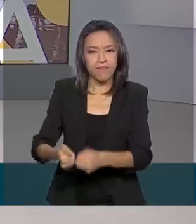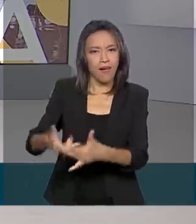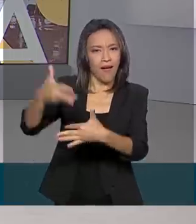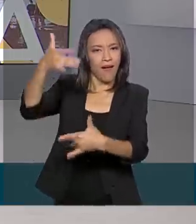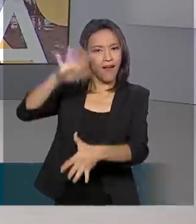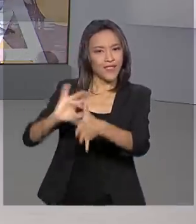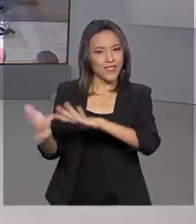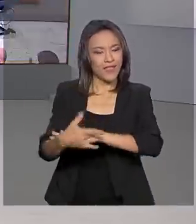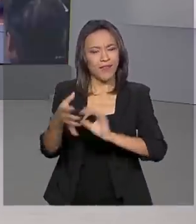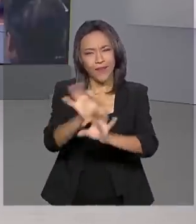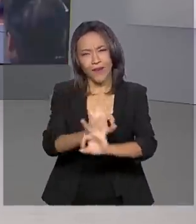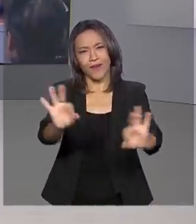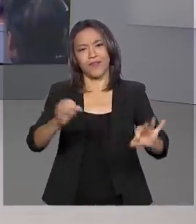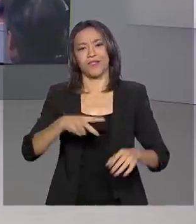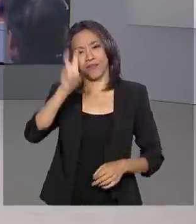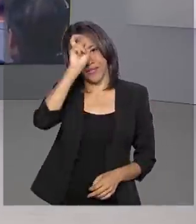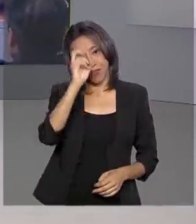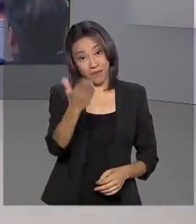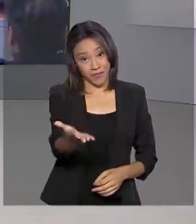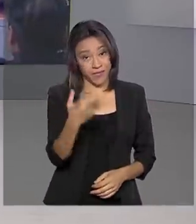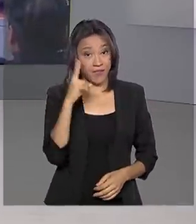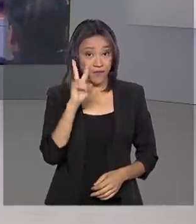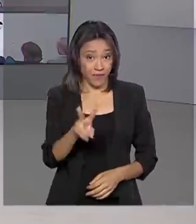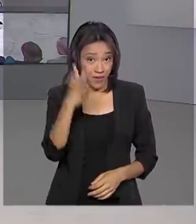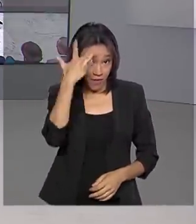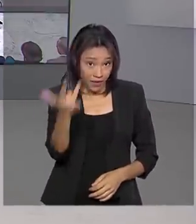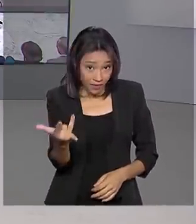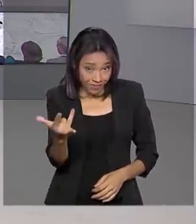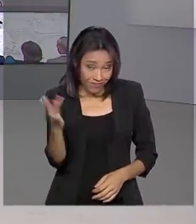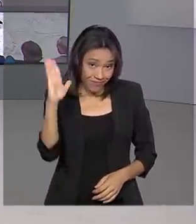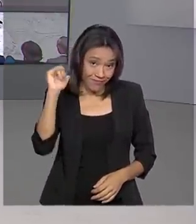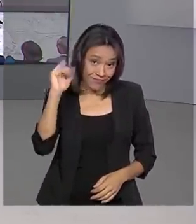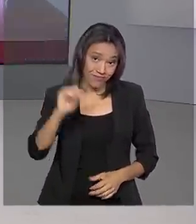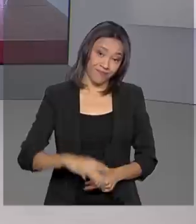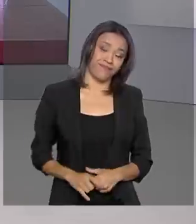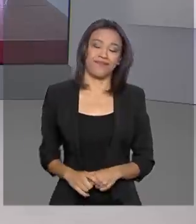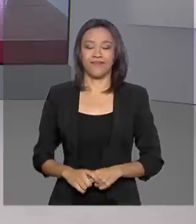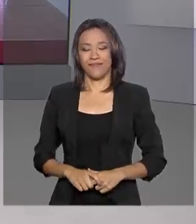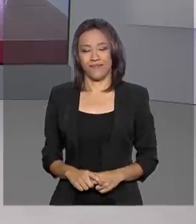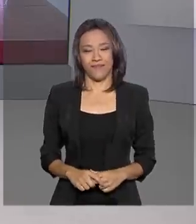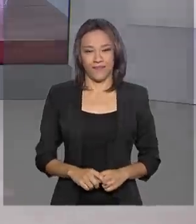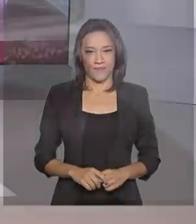sociais. Uma ótima quinta-feira para você, nos vemos amanhã. Até lá, tchau, tchau.